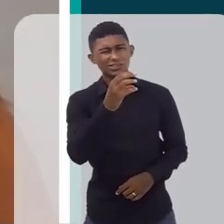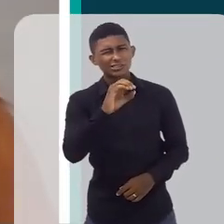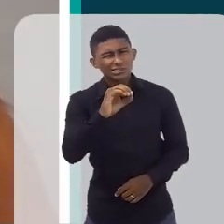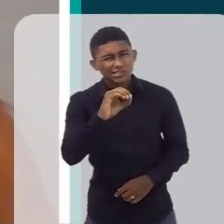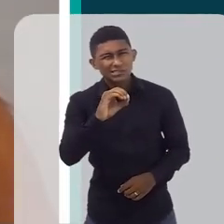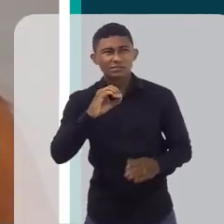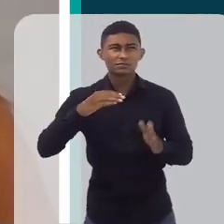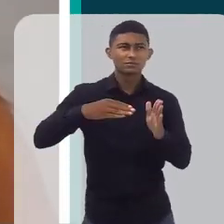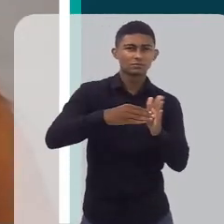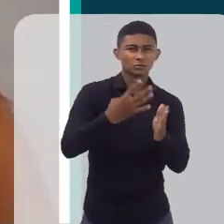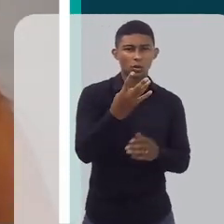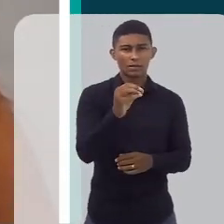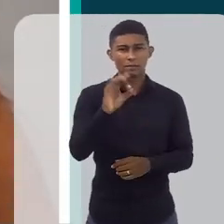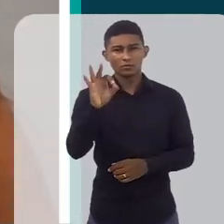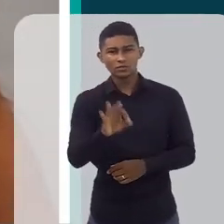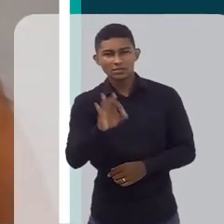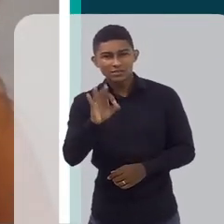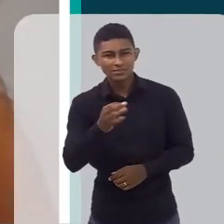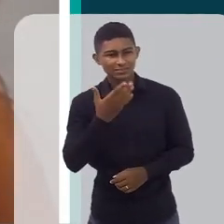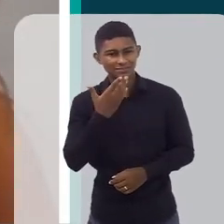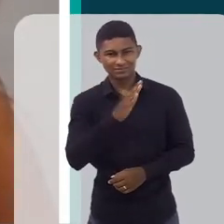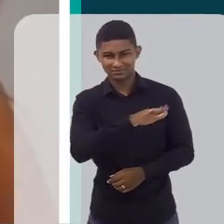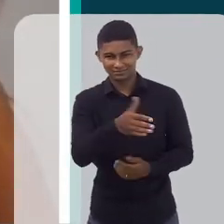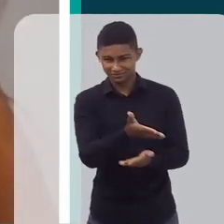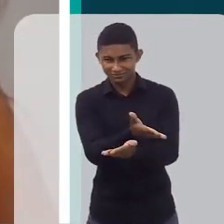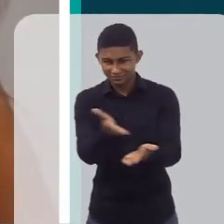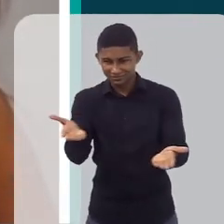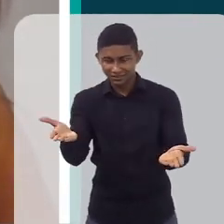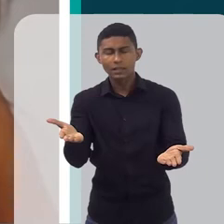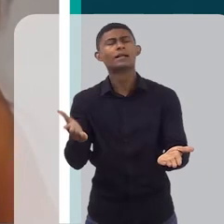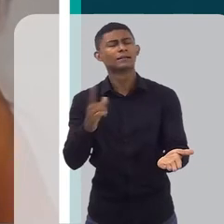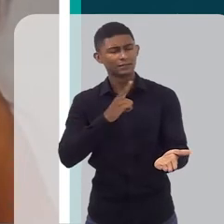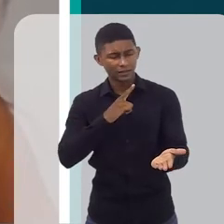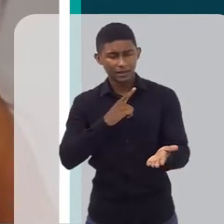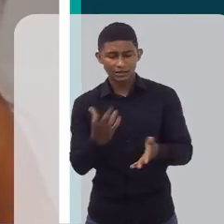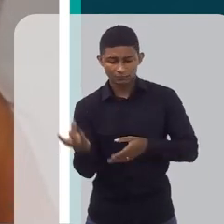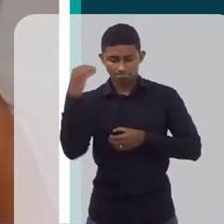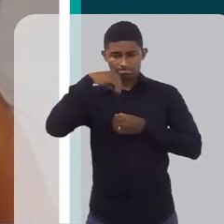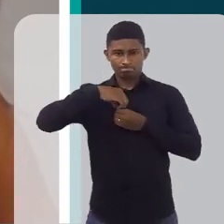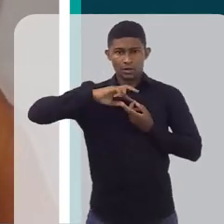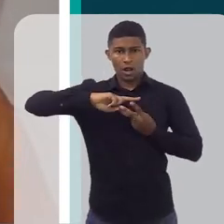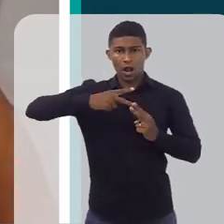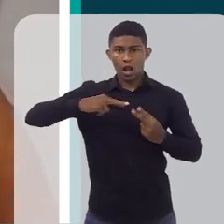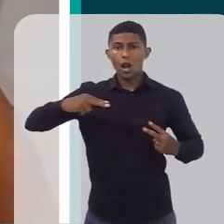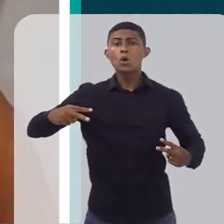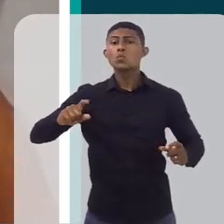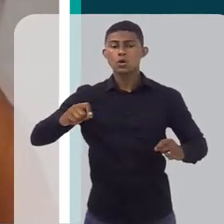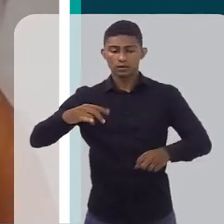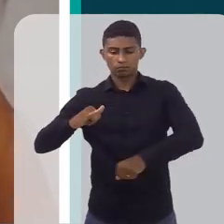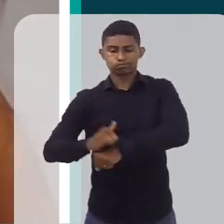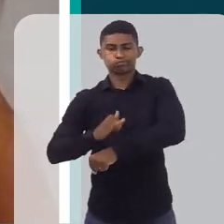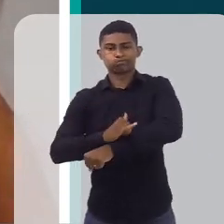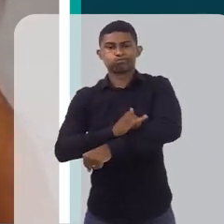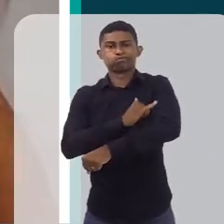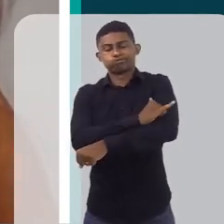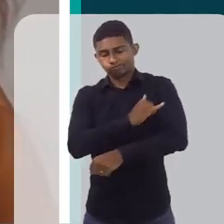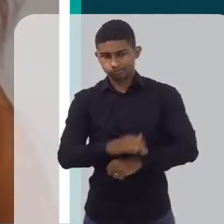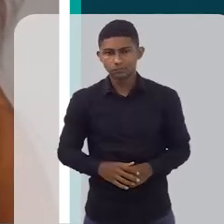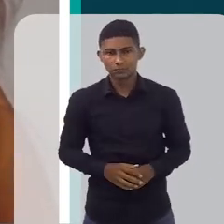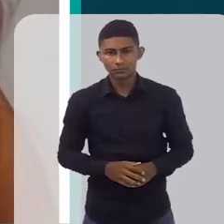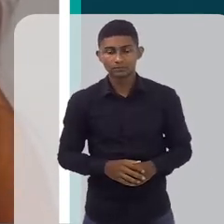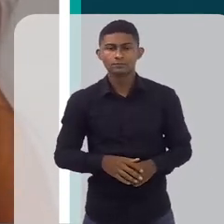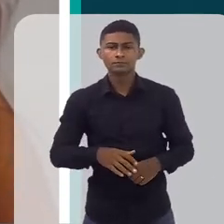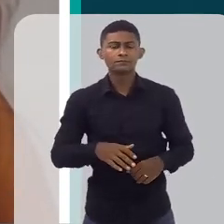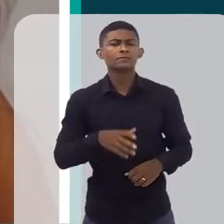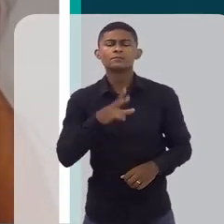crianças têm a causa da obesidade genética. Então, é interessante que, se nenhum